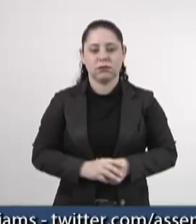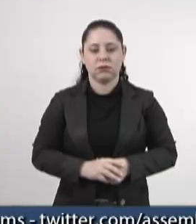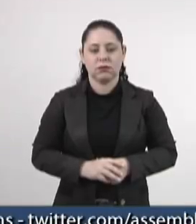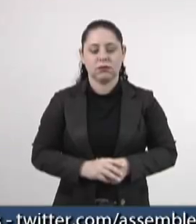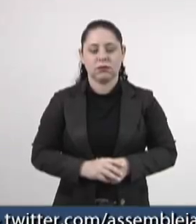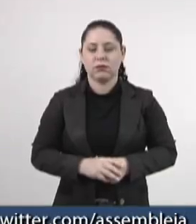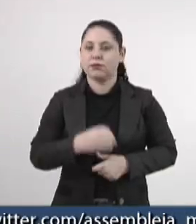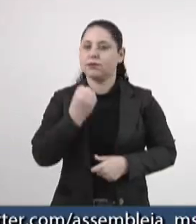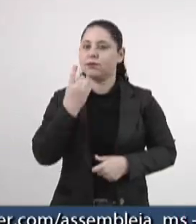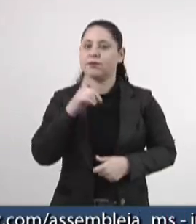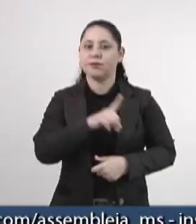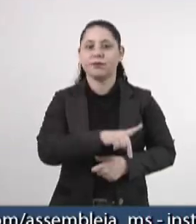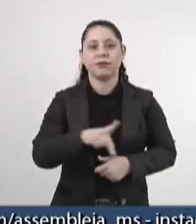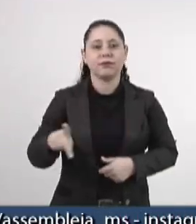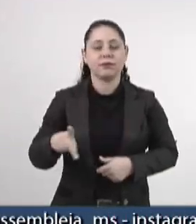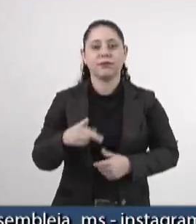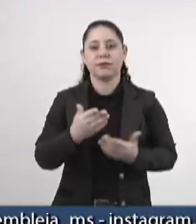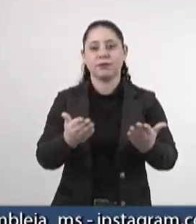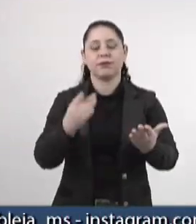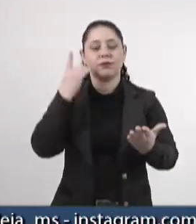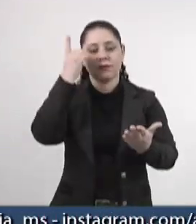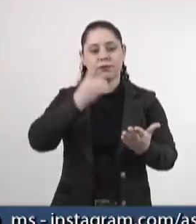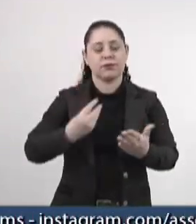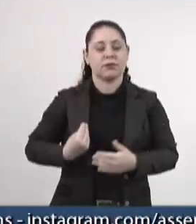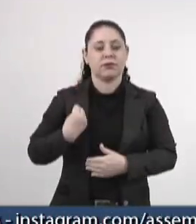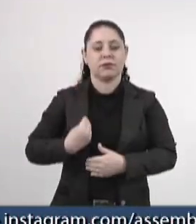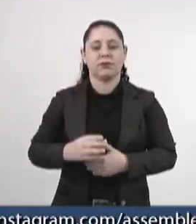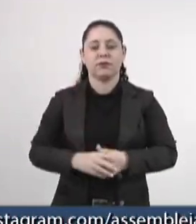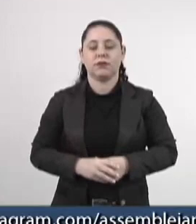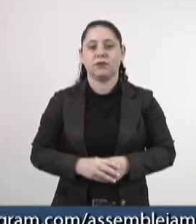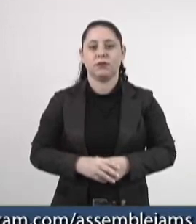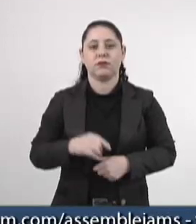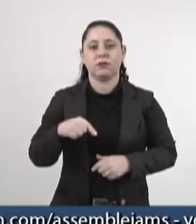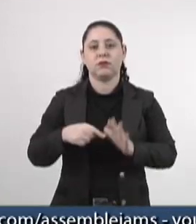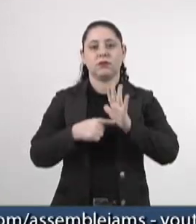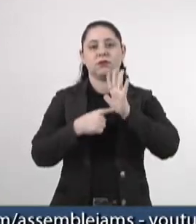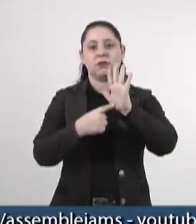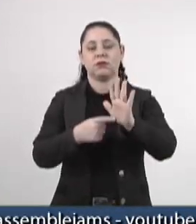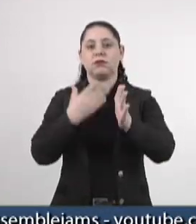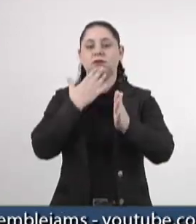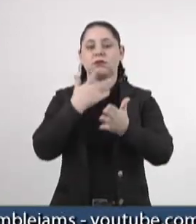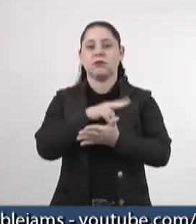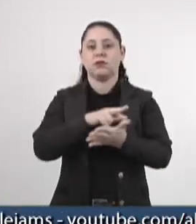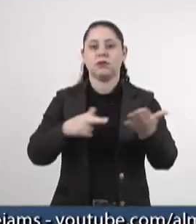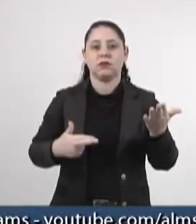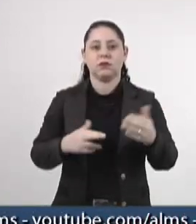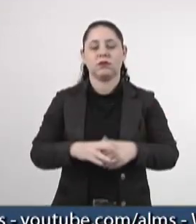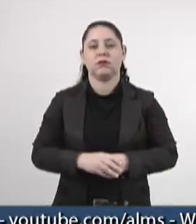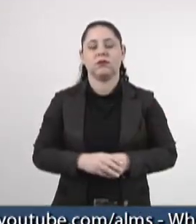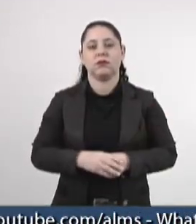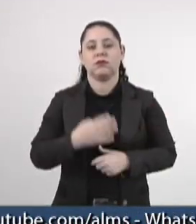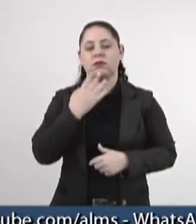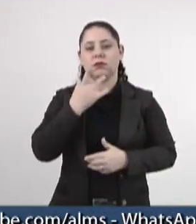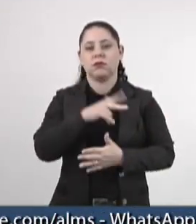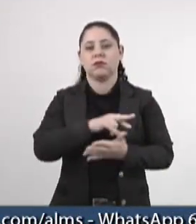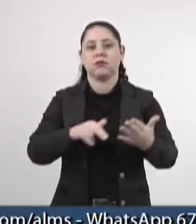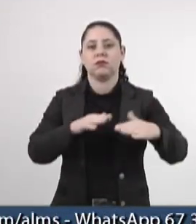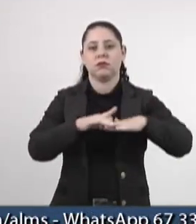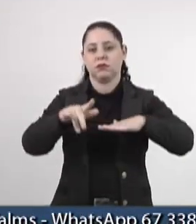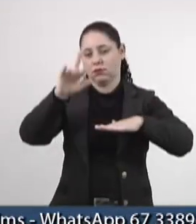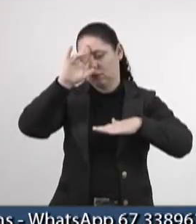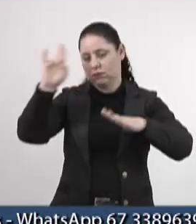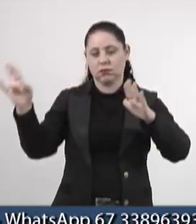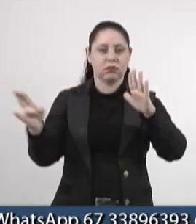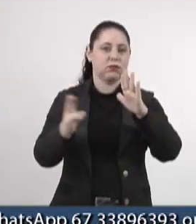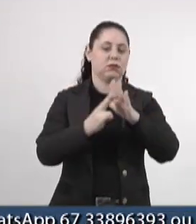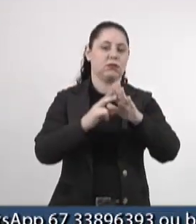Bom dia, presidente, nobres deputados presentes. Venho aqui apresentar um requerimento. Requeira a mesa diretora, na forma